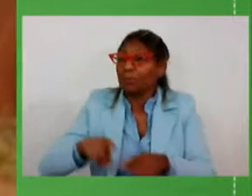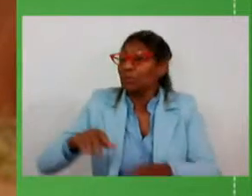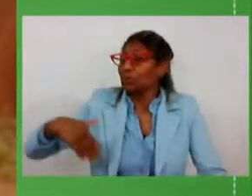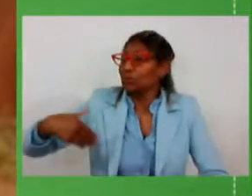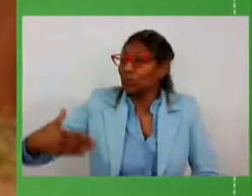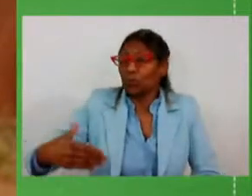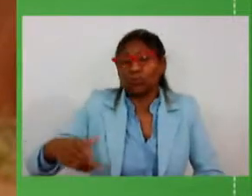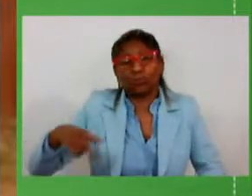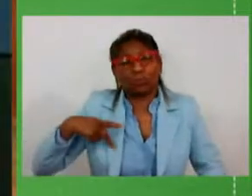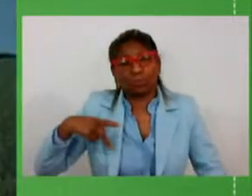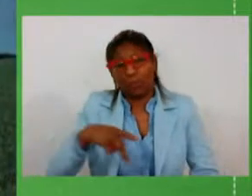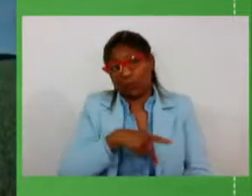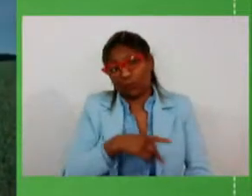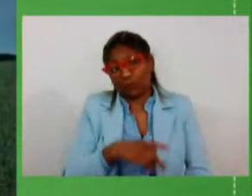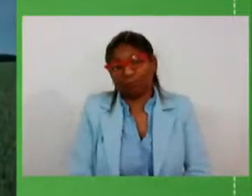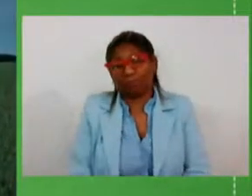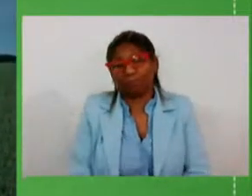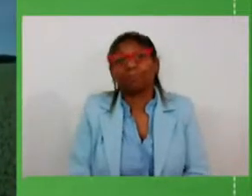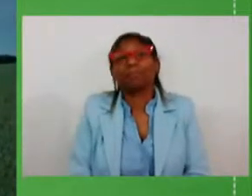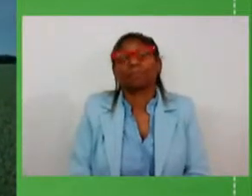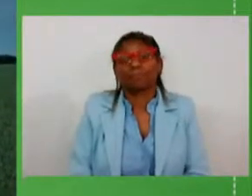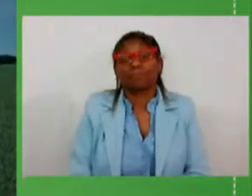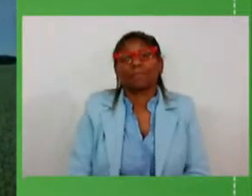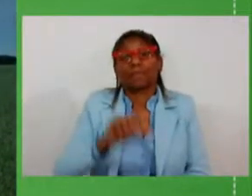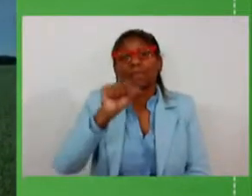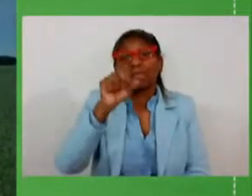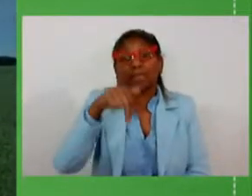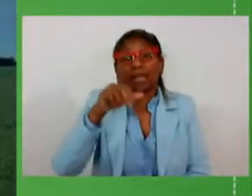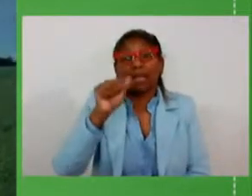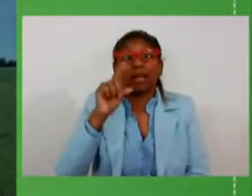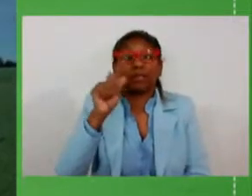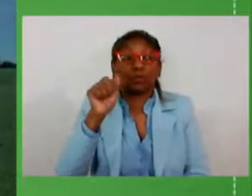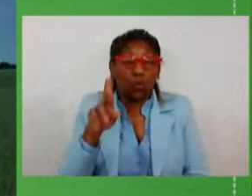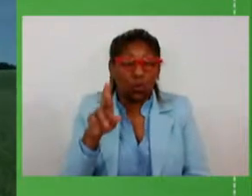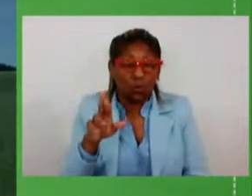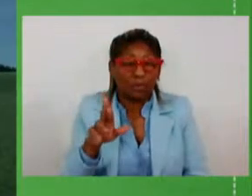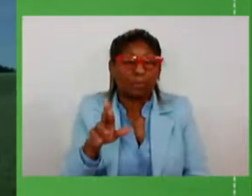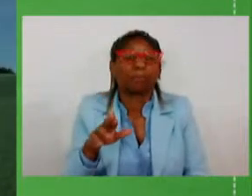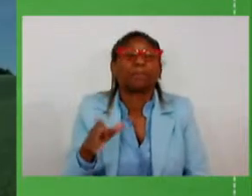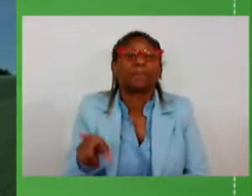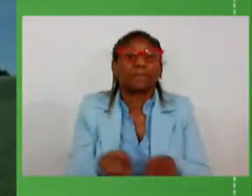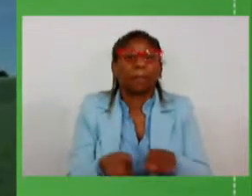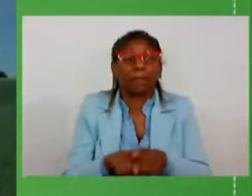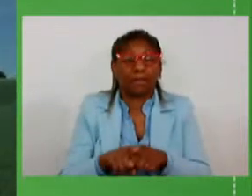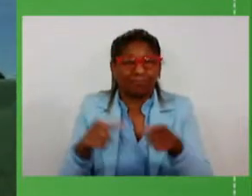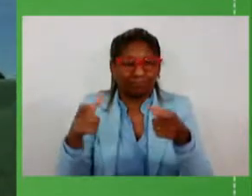senador Salgado Filho vai receber 23 milhões de reais de investimentos